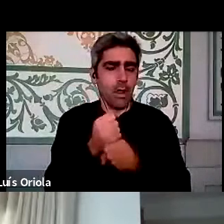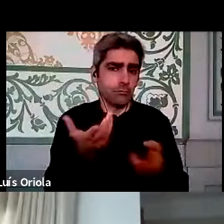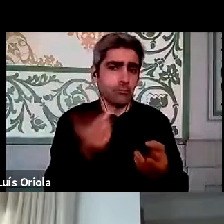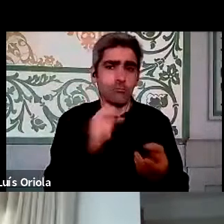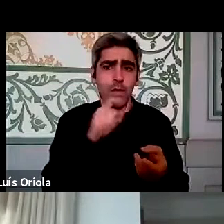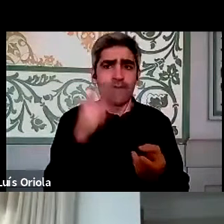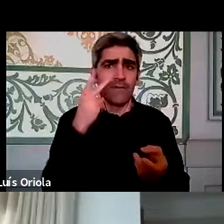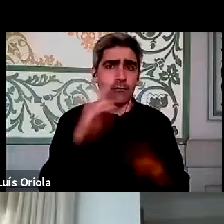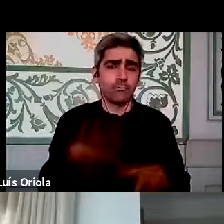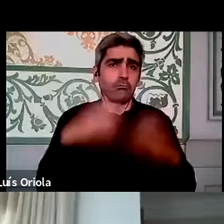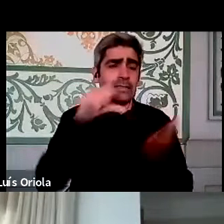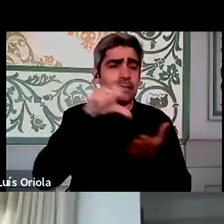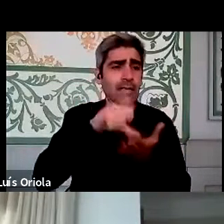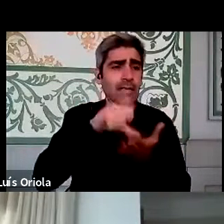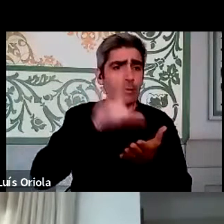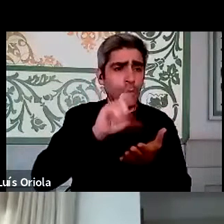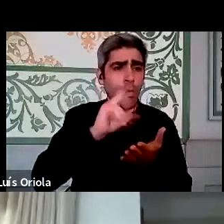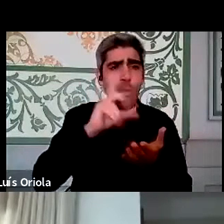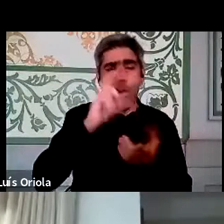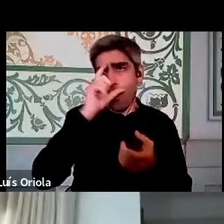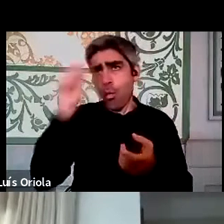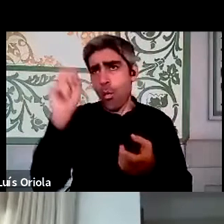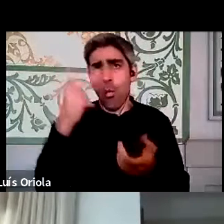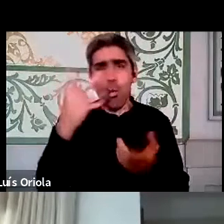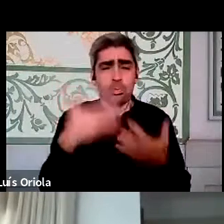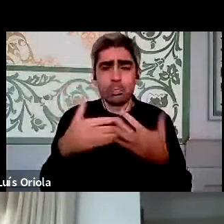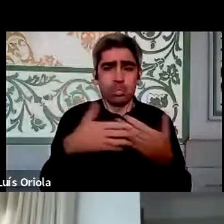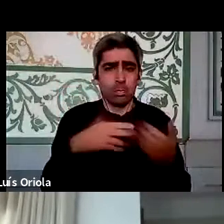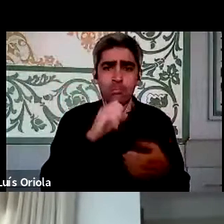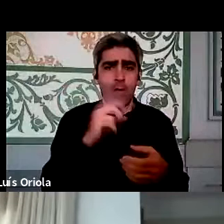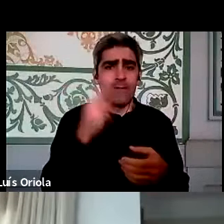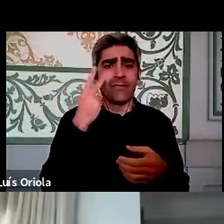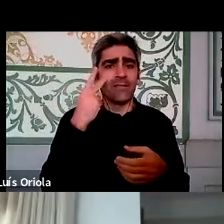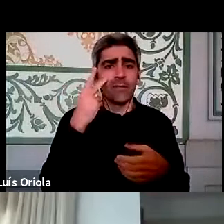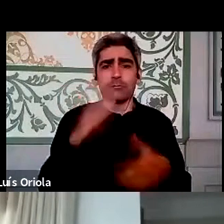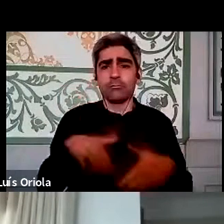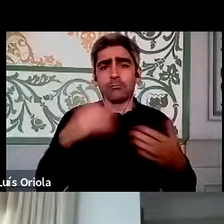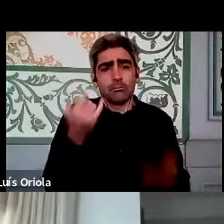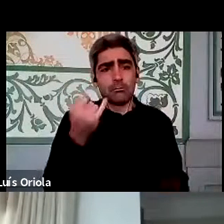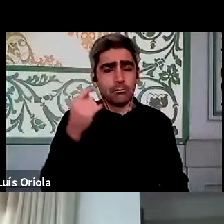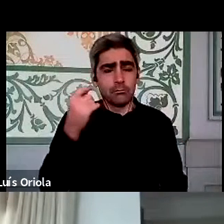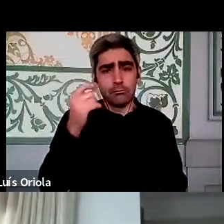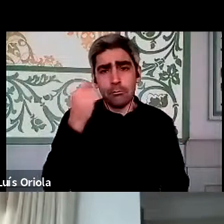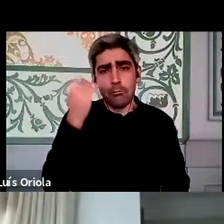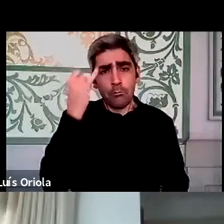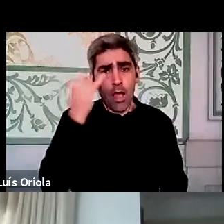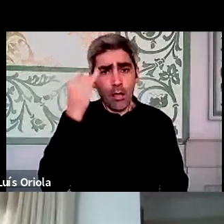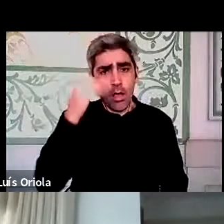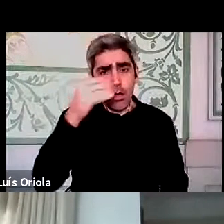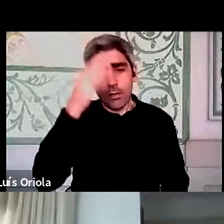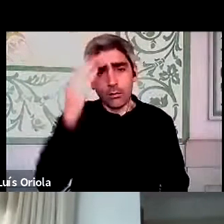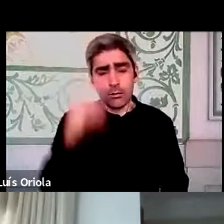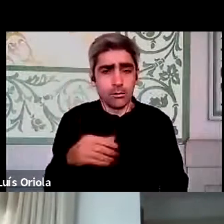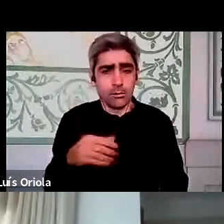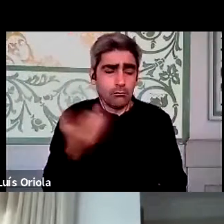vivam no centro de Lisboa se estão em teletrabalho, se calhar podem perfeitamente viver em Bragança. Nós, a Secretaria-Geral, já